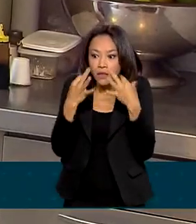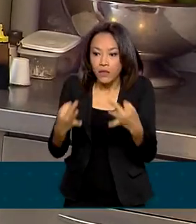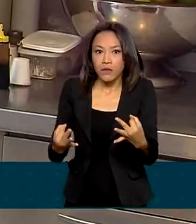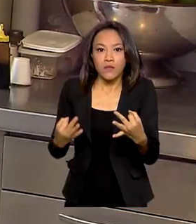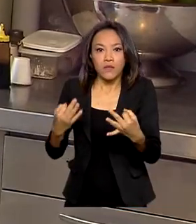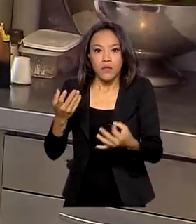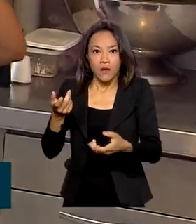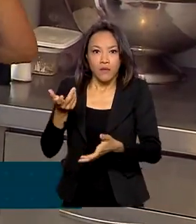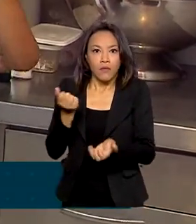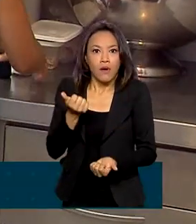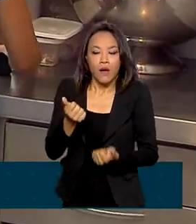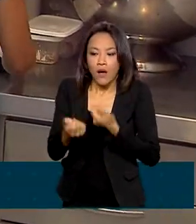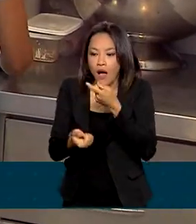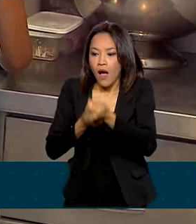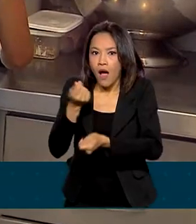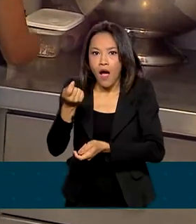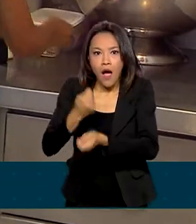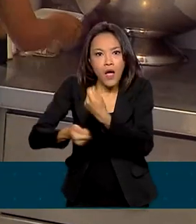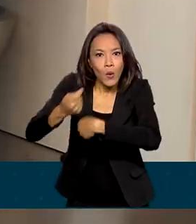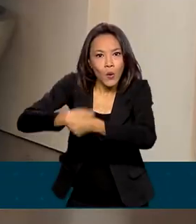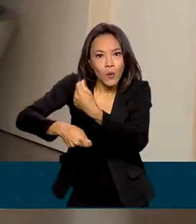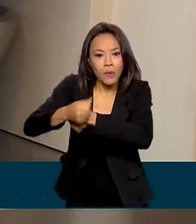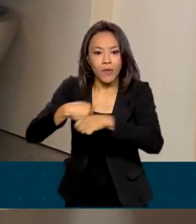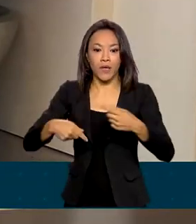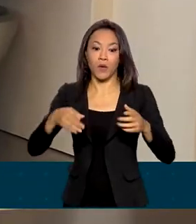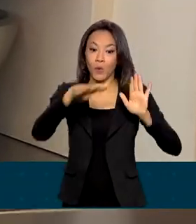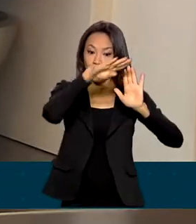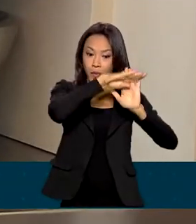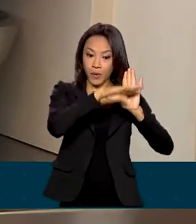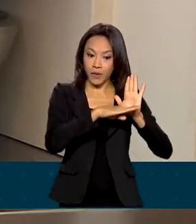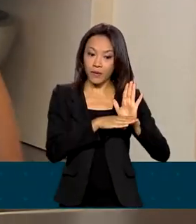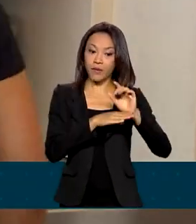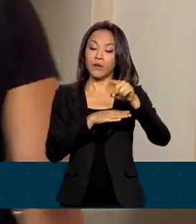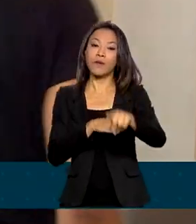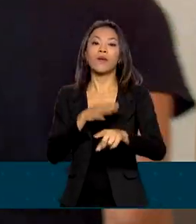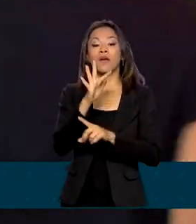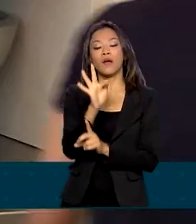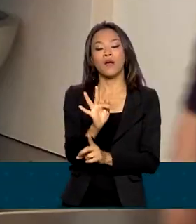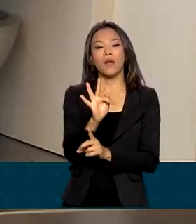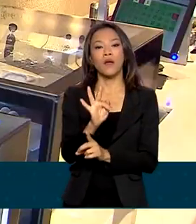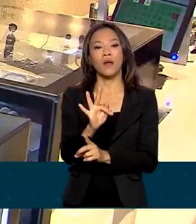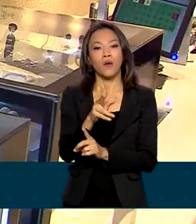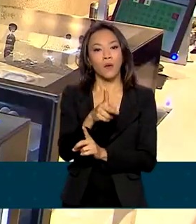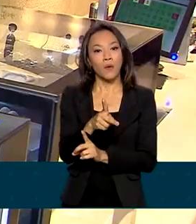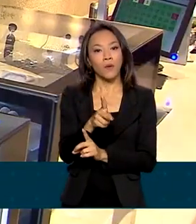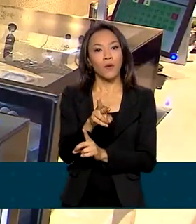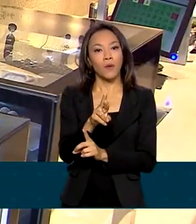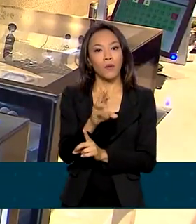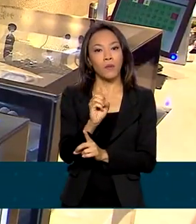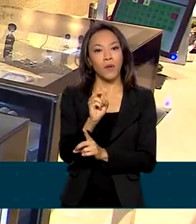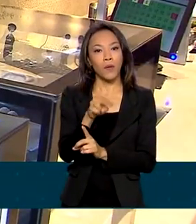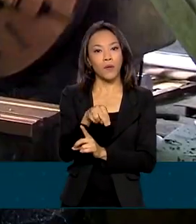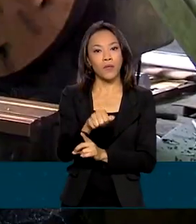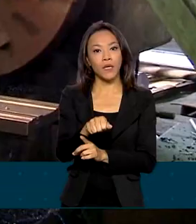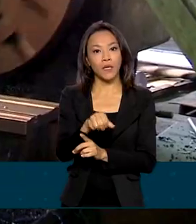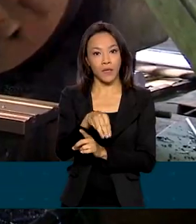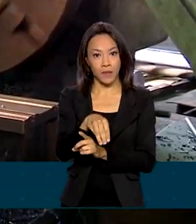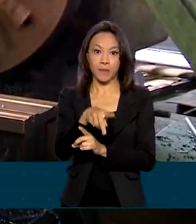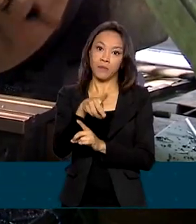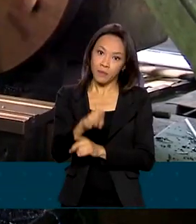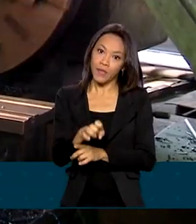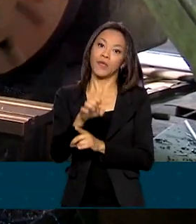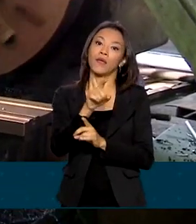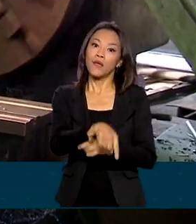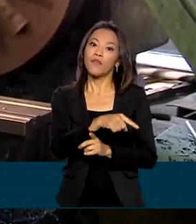Uma das medidas de destaque foi o PRONAMP, o Programa de Crédito para Micro e Pequenas Empresas, que nasceu em 2020 de